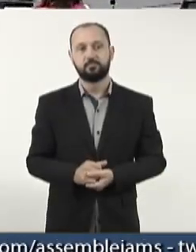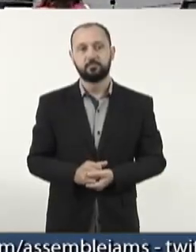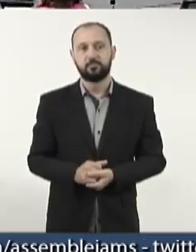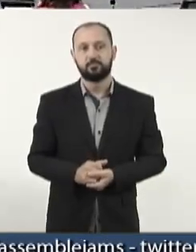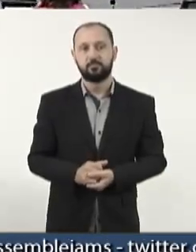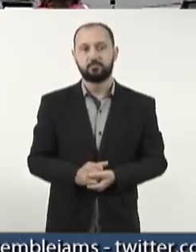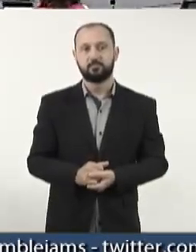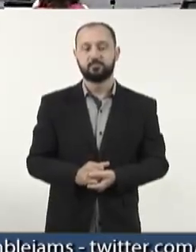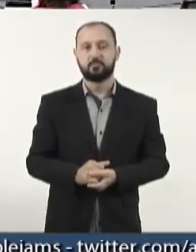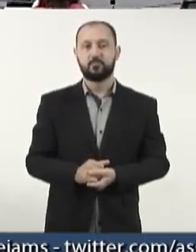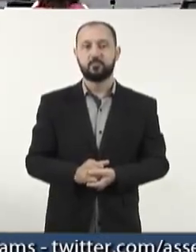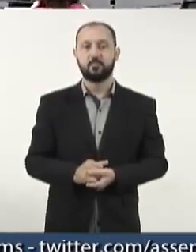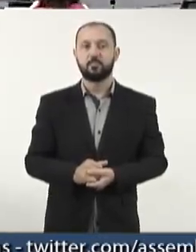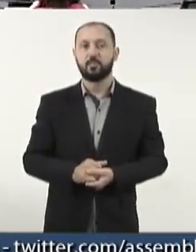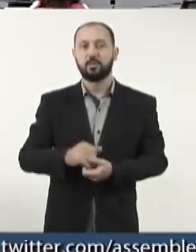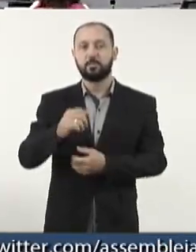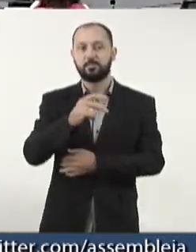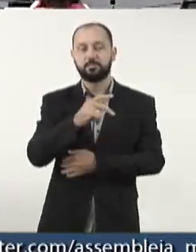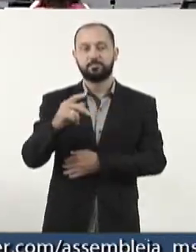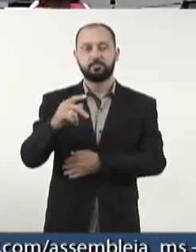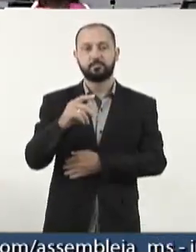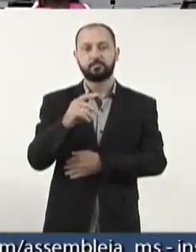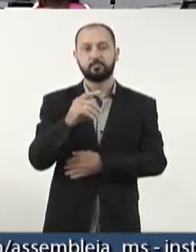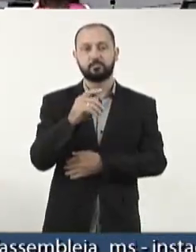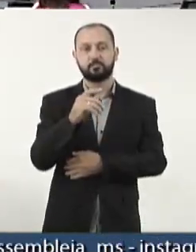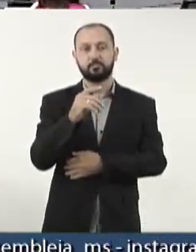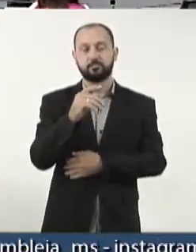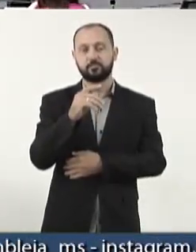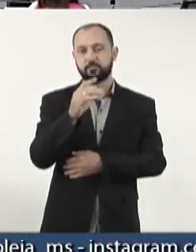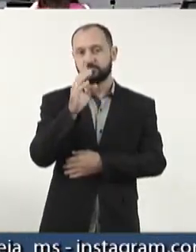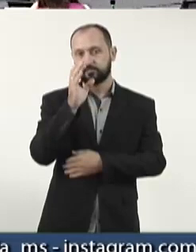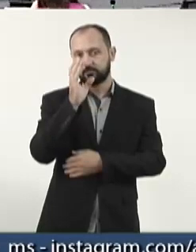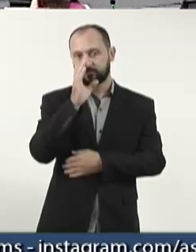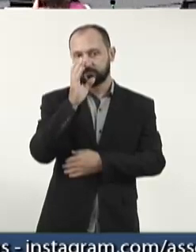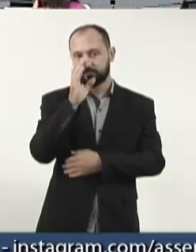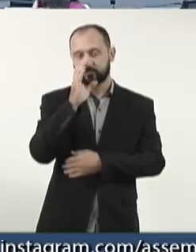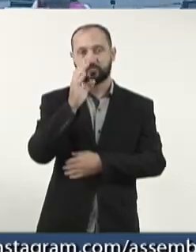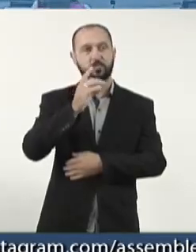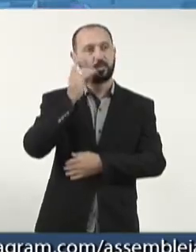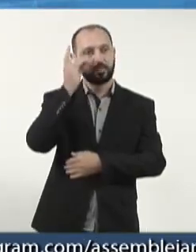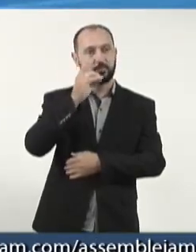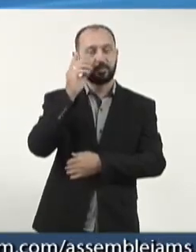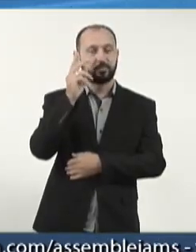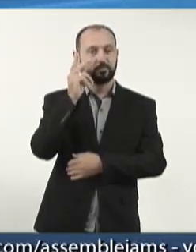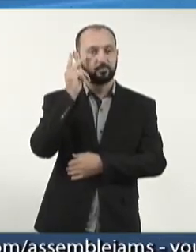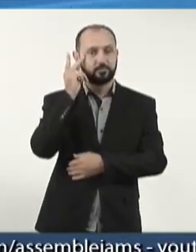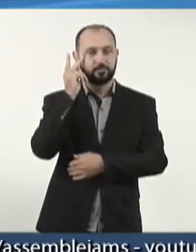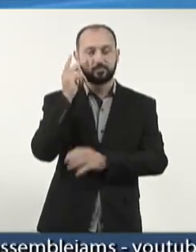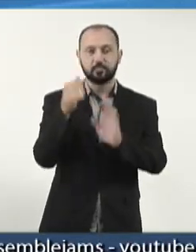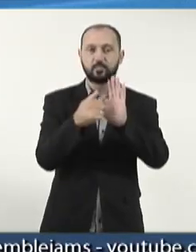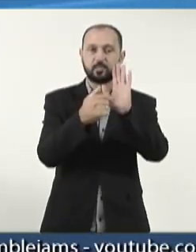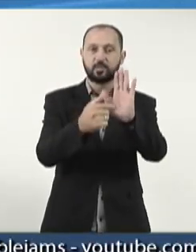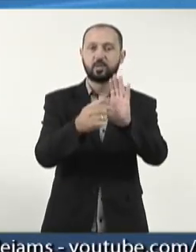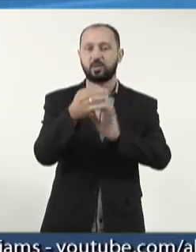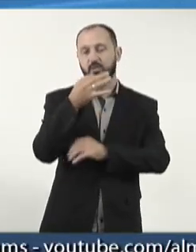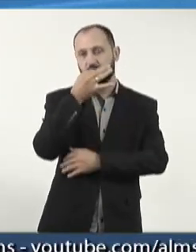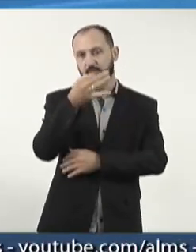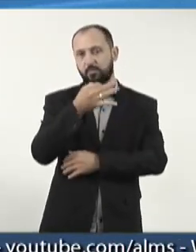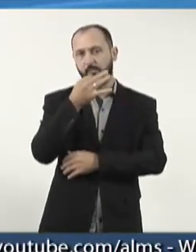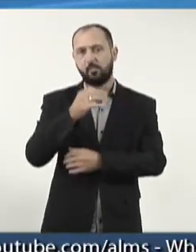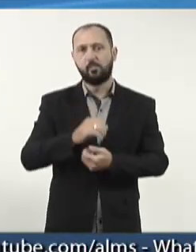Senhor presidente, eu estava observando aqui o comentário do deputado Pedro Kemp apresentar as indicações